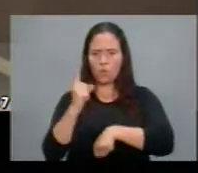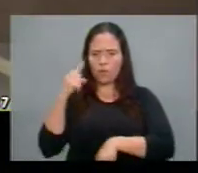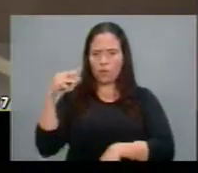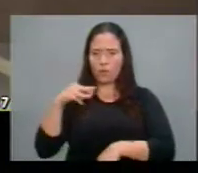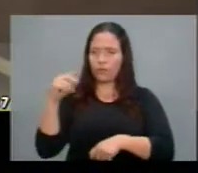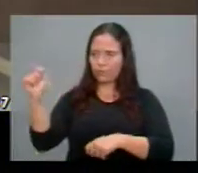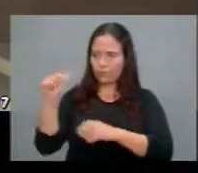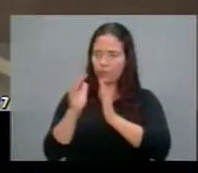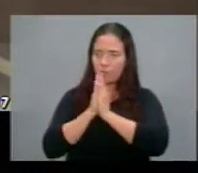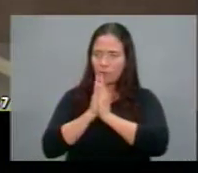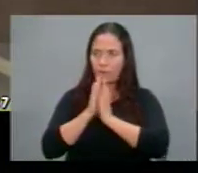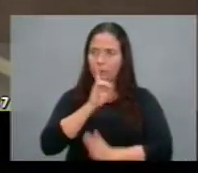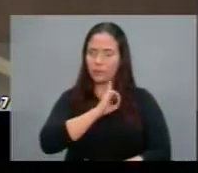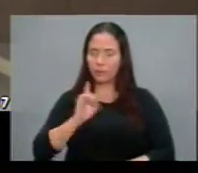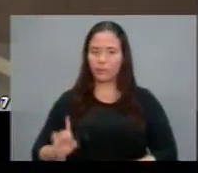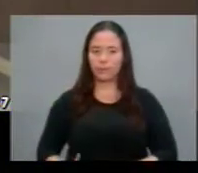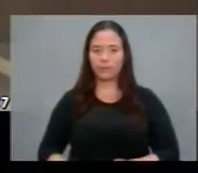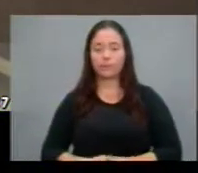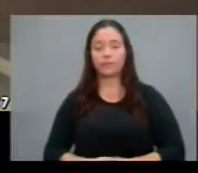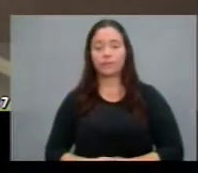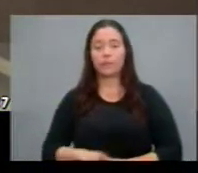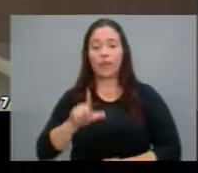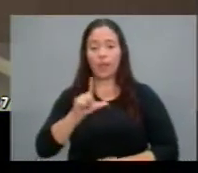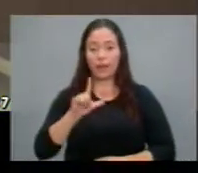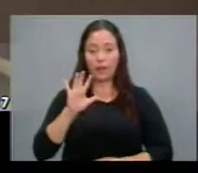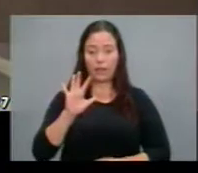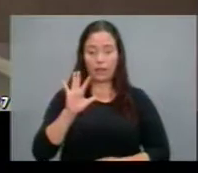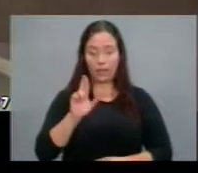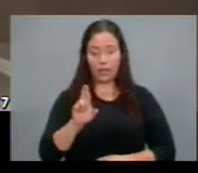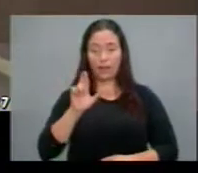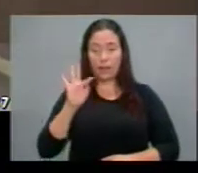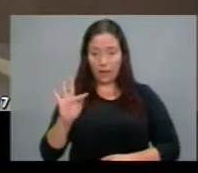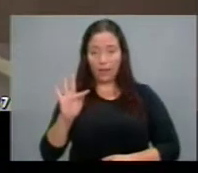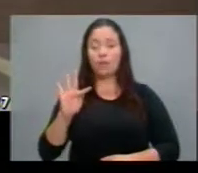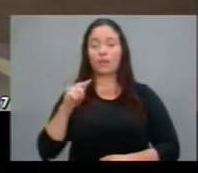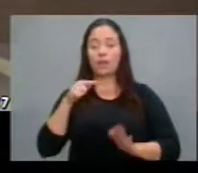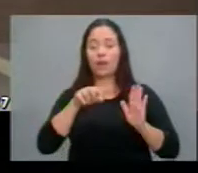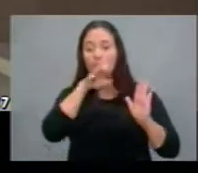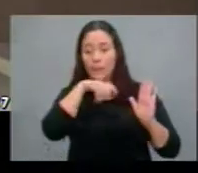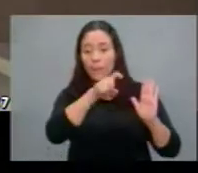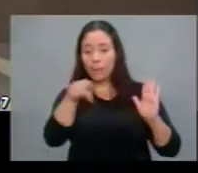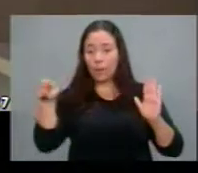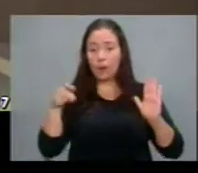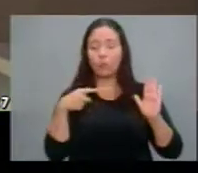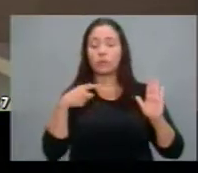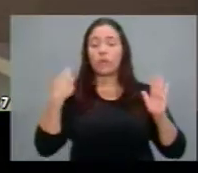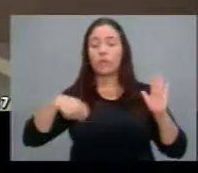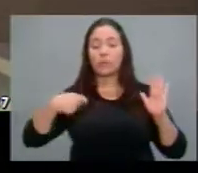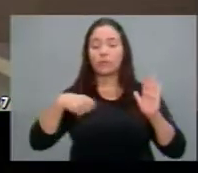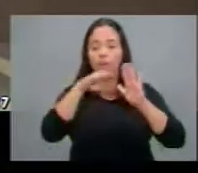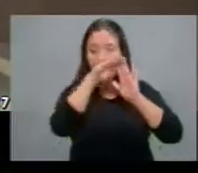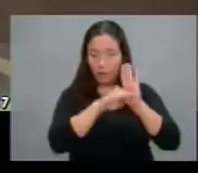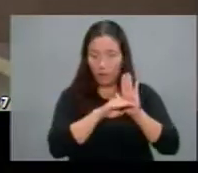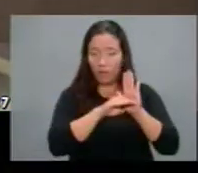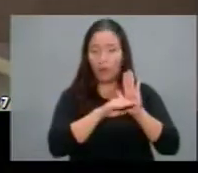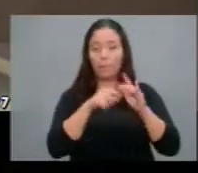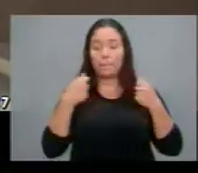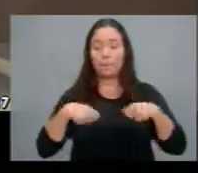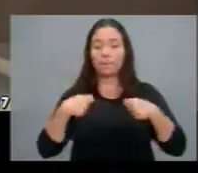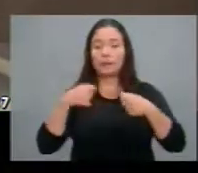LRF deputada determina que os benefícios fiscais eles venham acompanhados do